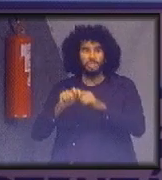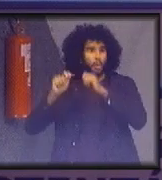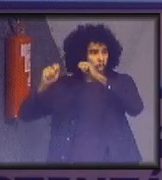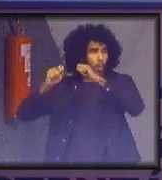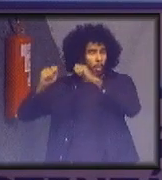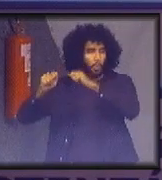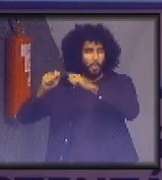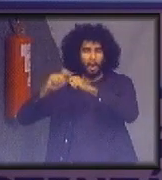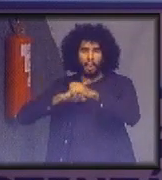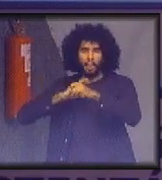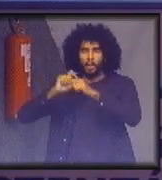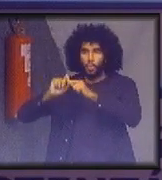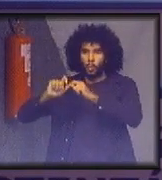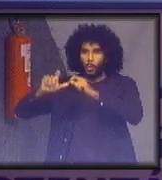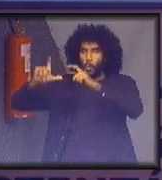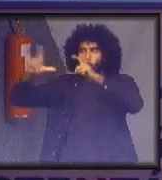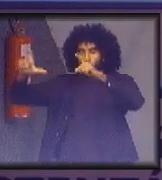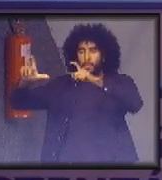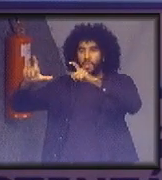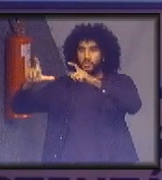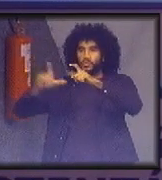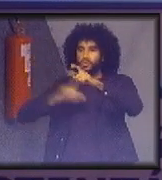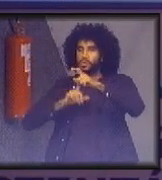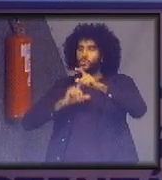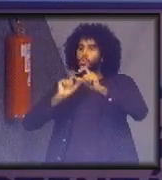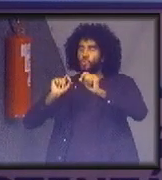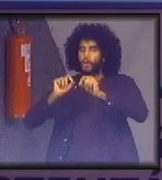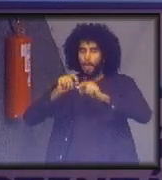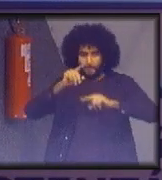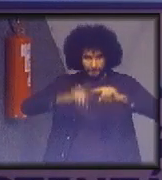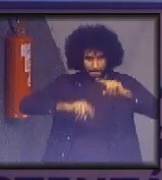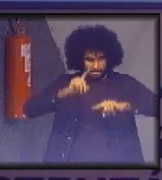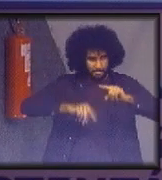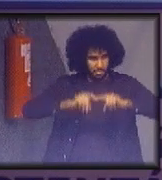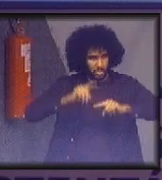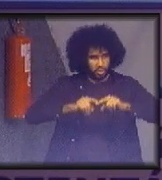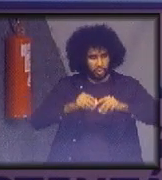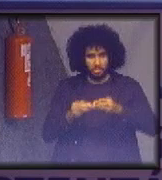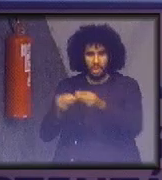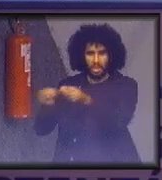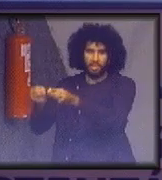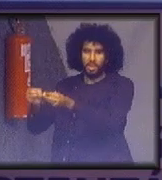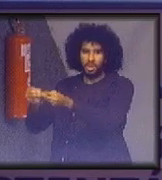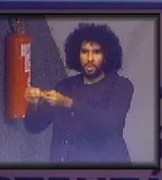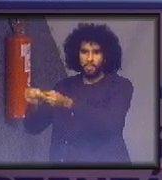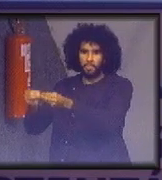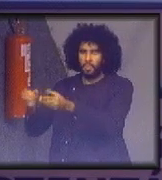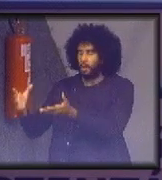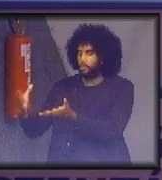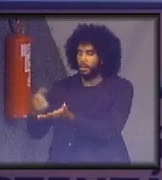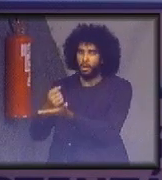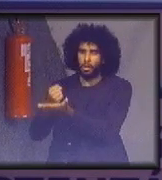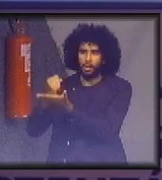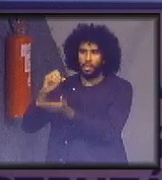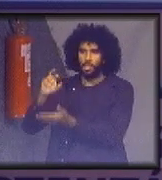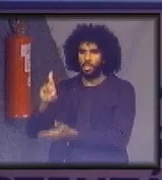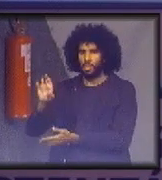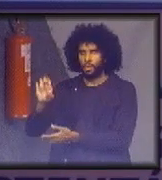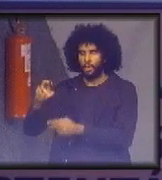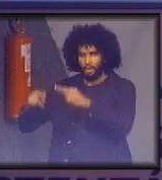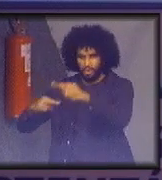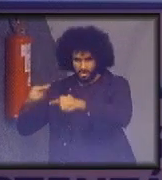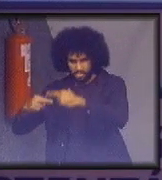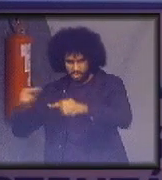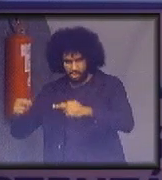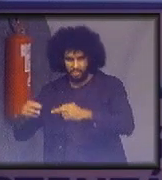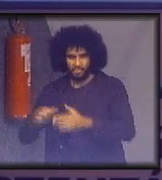o envio de resíduos para a coleta seletiva e para a reciclagem. Campanha de 15 dias. Material desenvolvido em conjunto